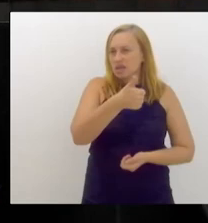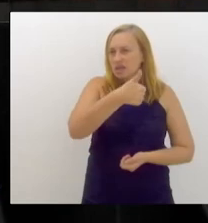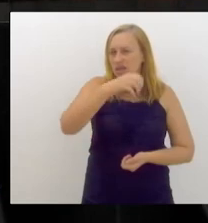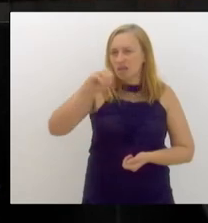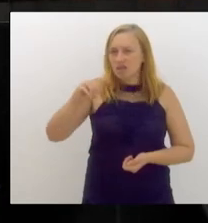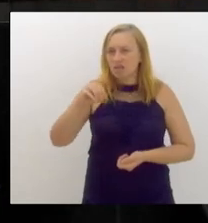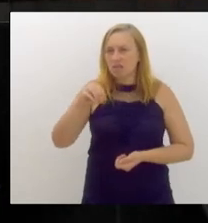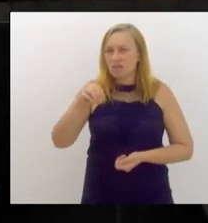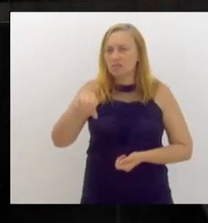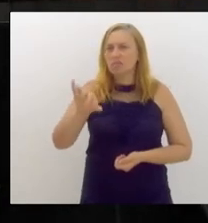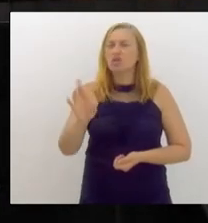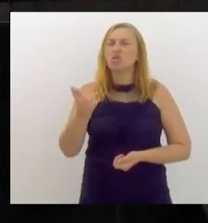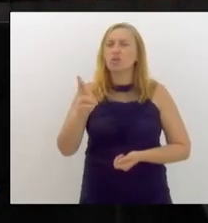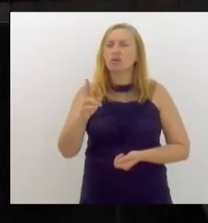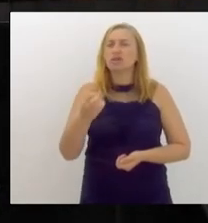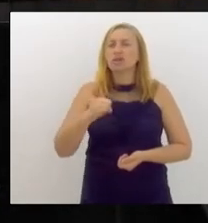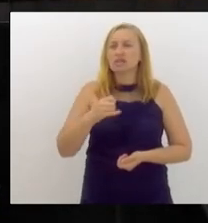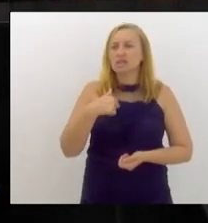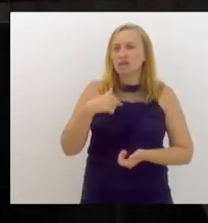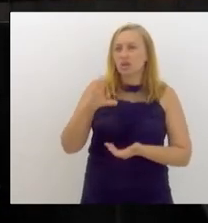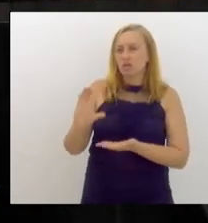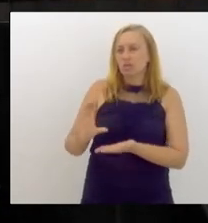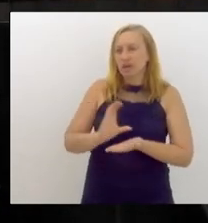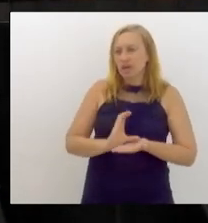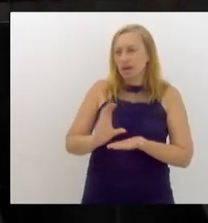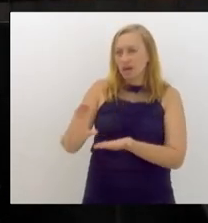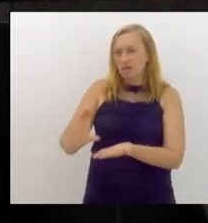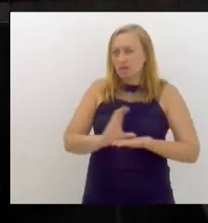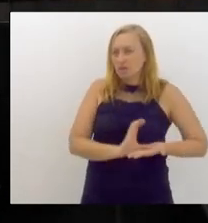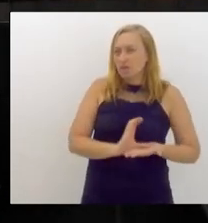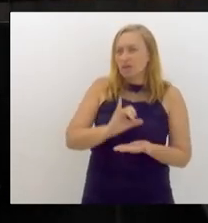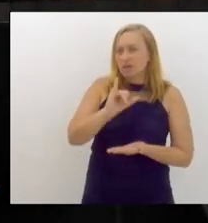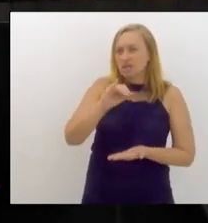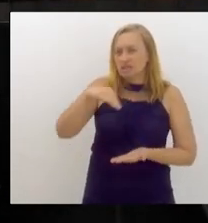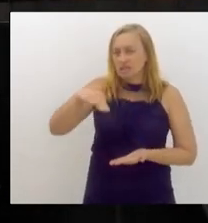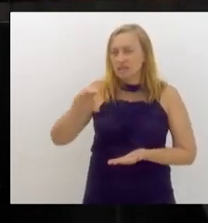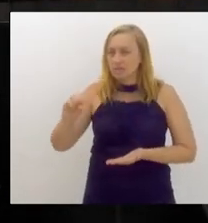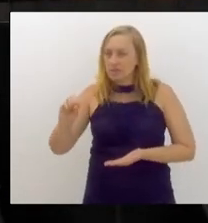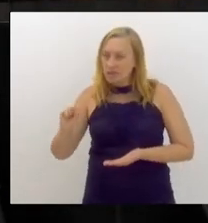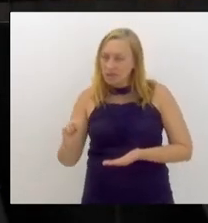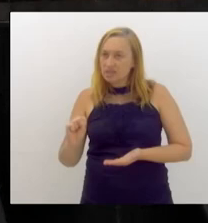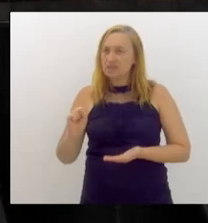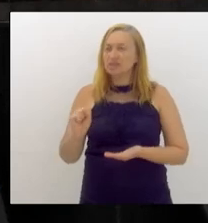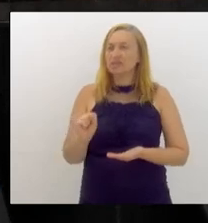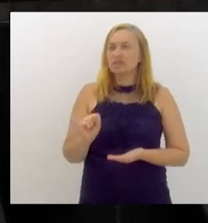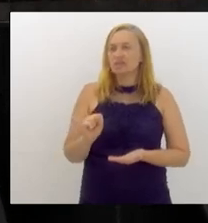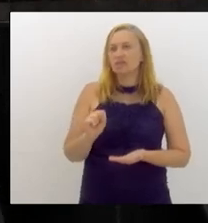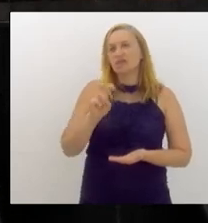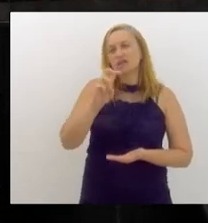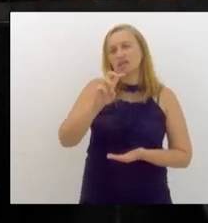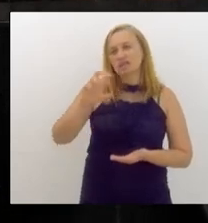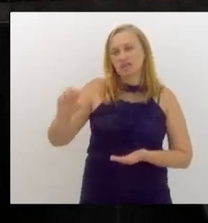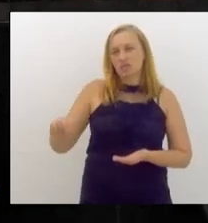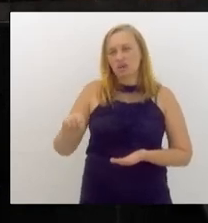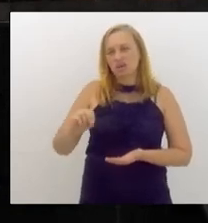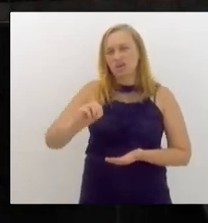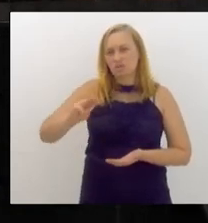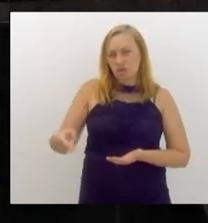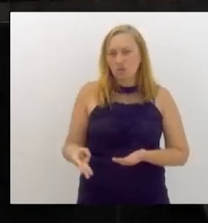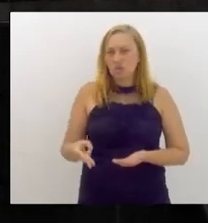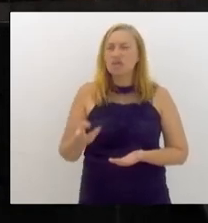se eu pegar a arrecadação do ICMS, a ordem de grandeza são R$ 50 bilhões.